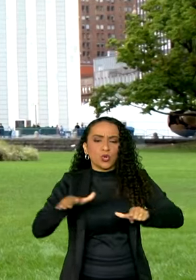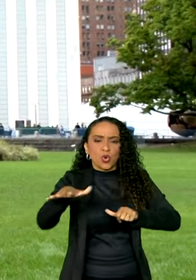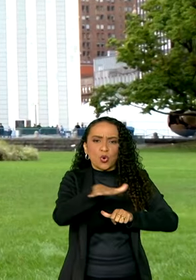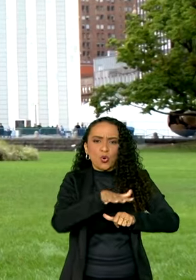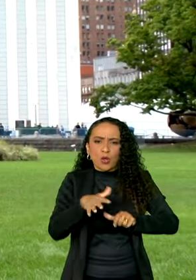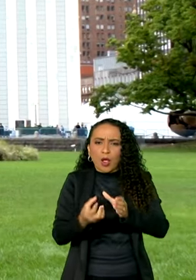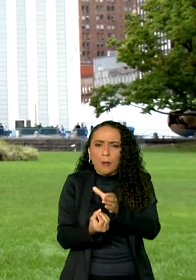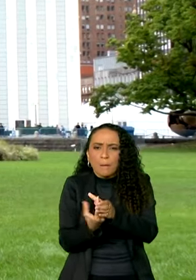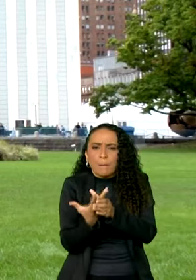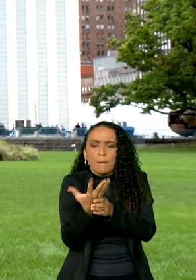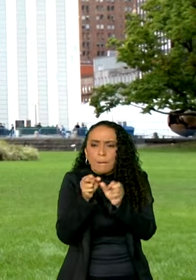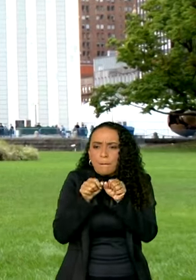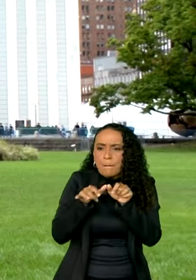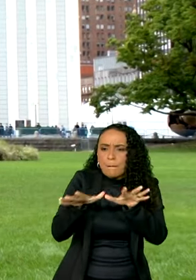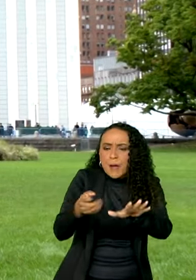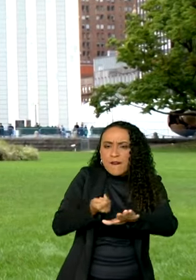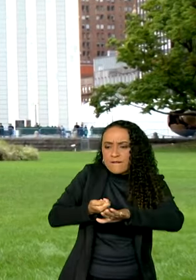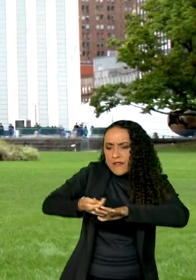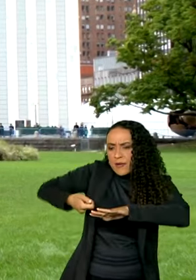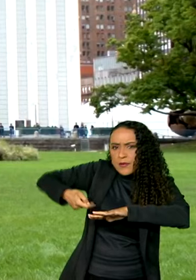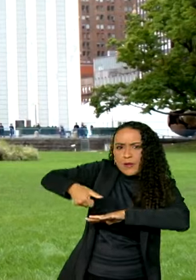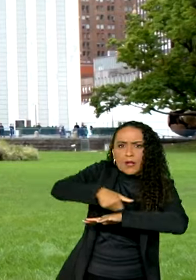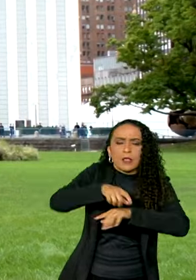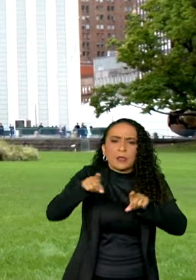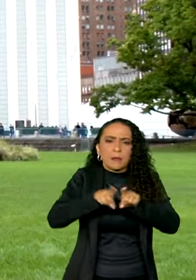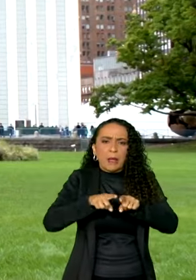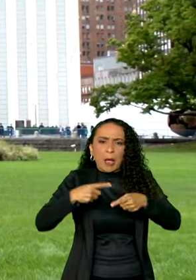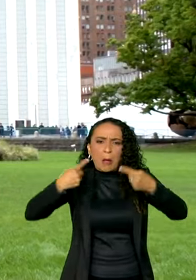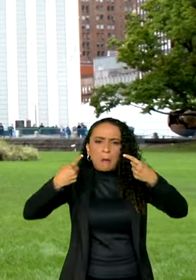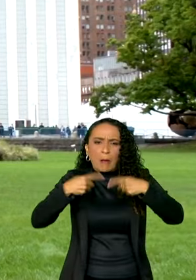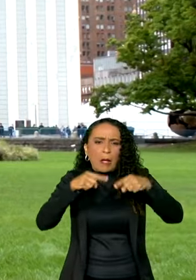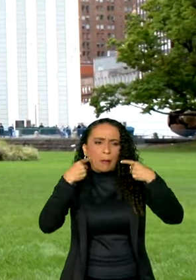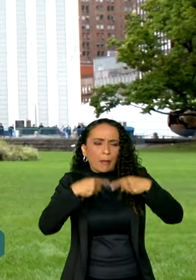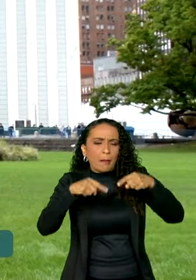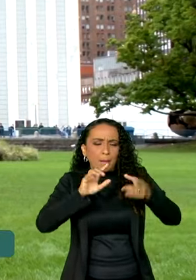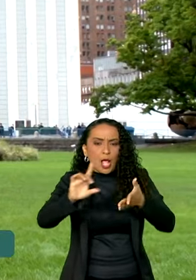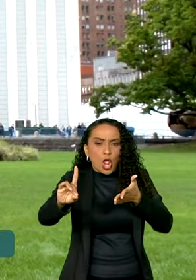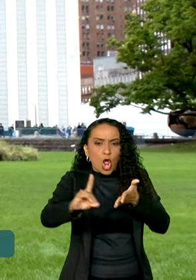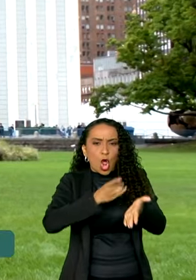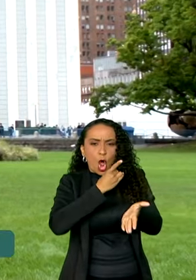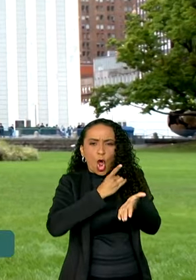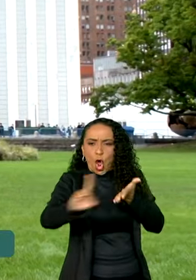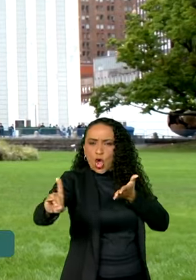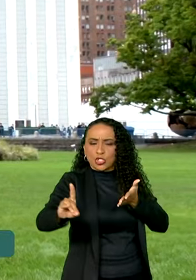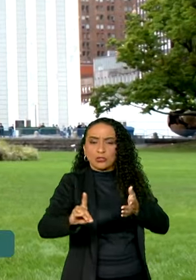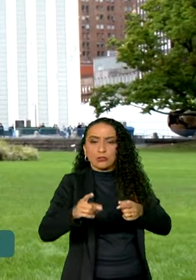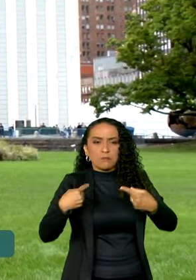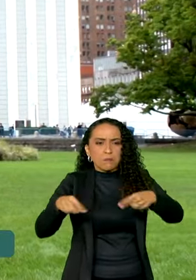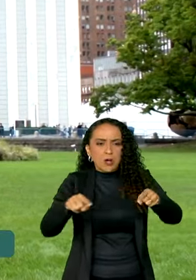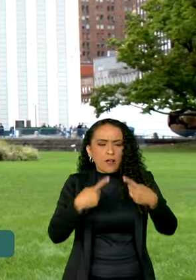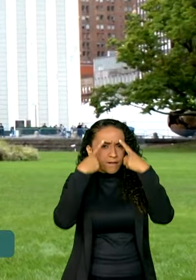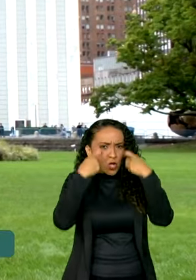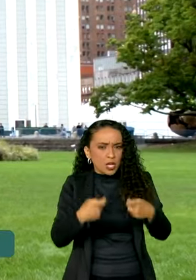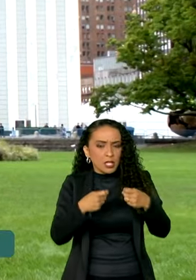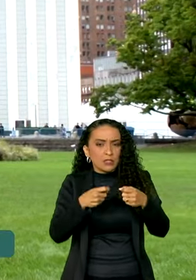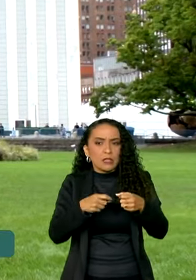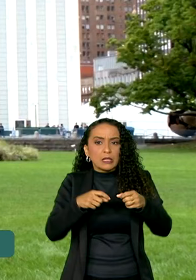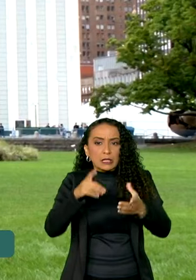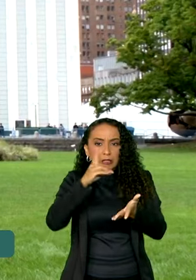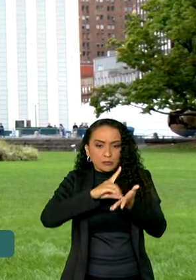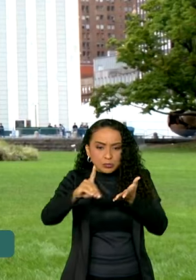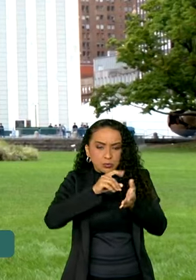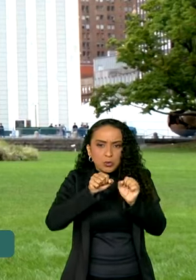férteis para a disseminação de informações falsas e de discursos de ódio. Esses discursos violentos saem das redes para as ruas,